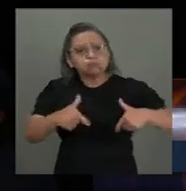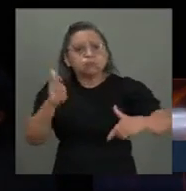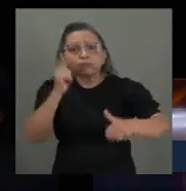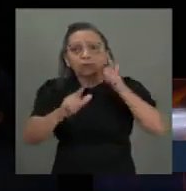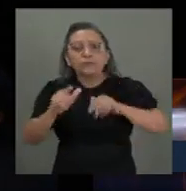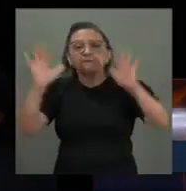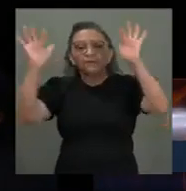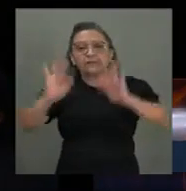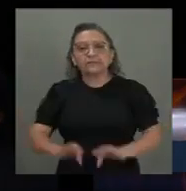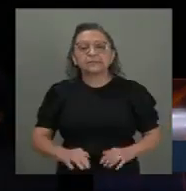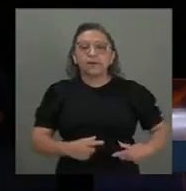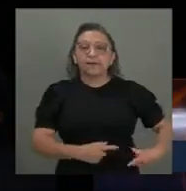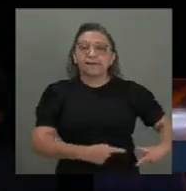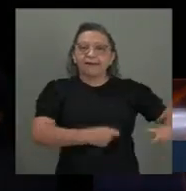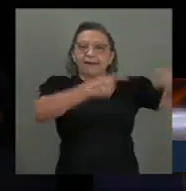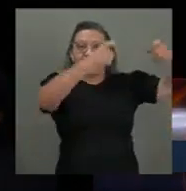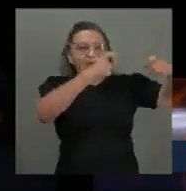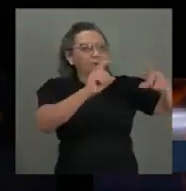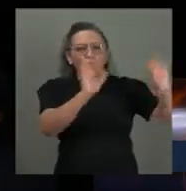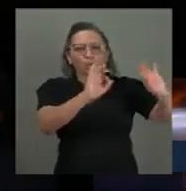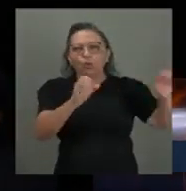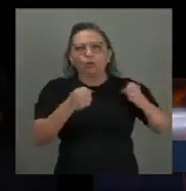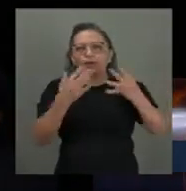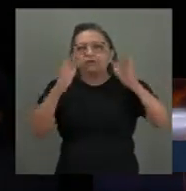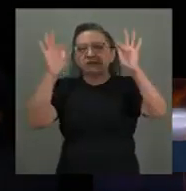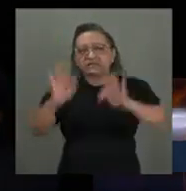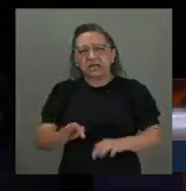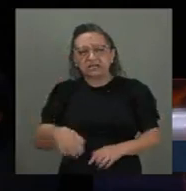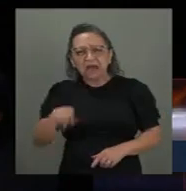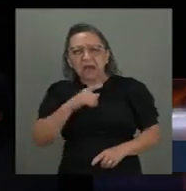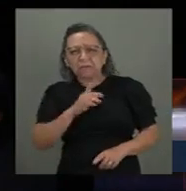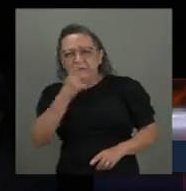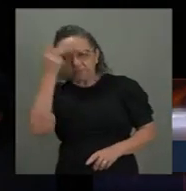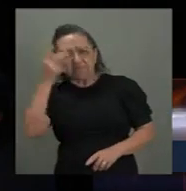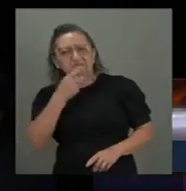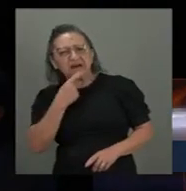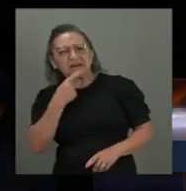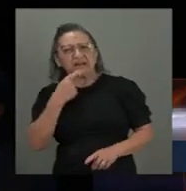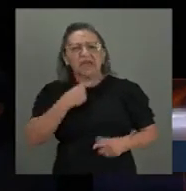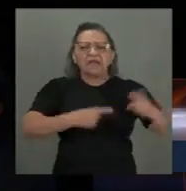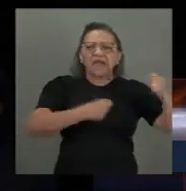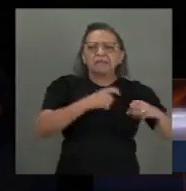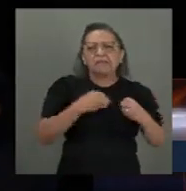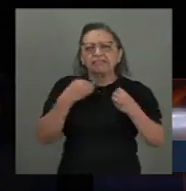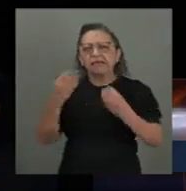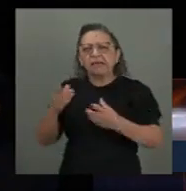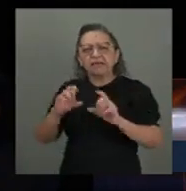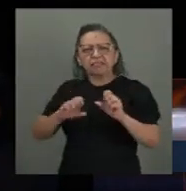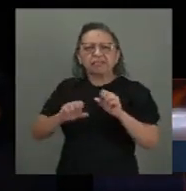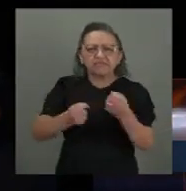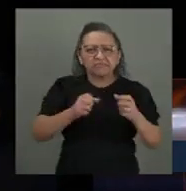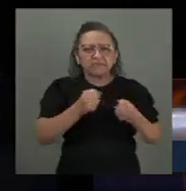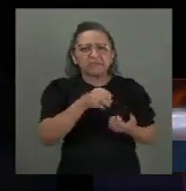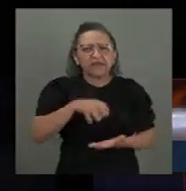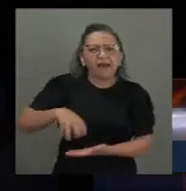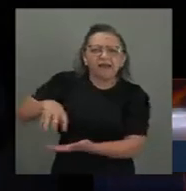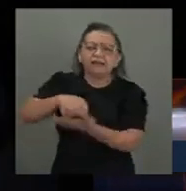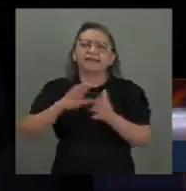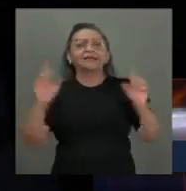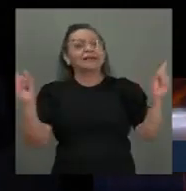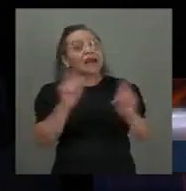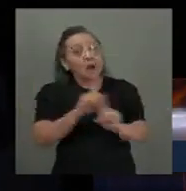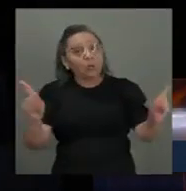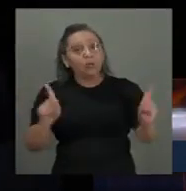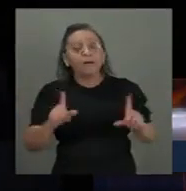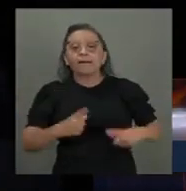A guerra não leva à felicidade. Eles dizem que é para isso, que é para a vida, que é para felicidade, para a defendência do território. Não, a